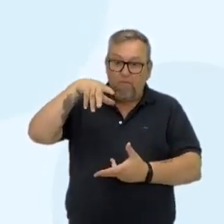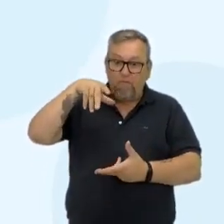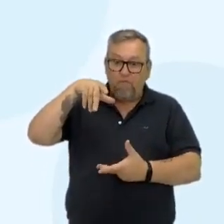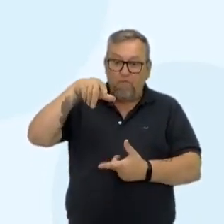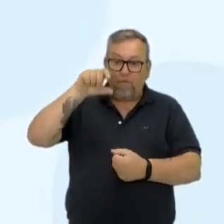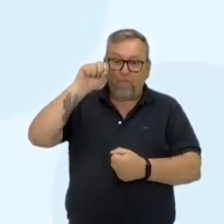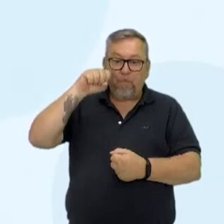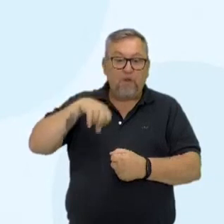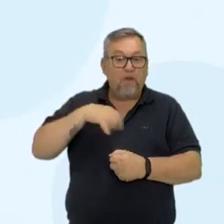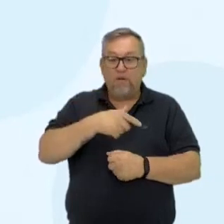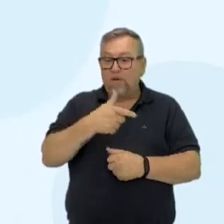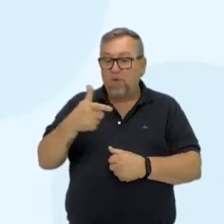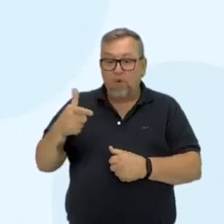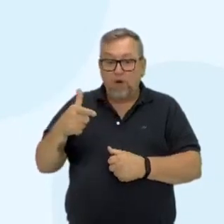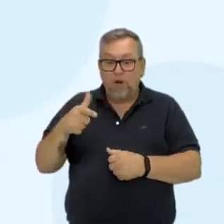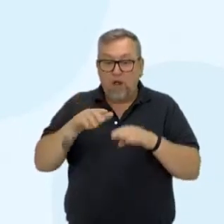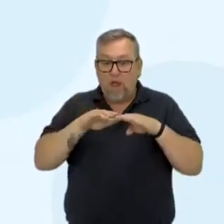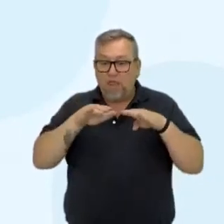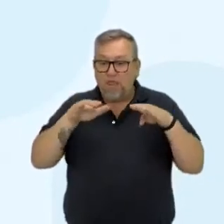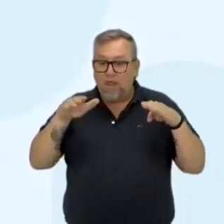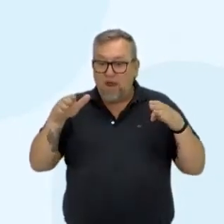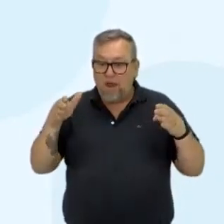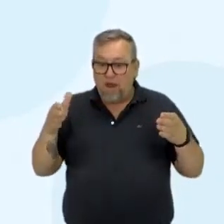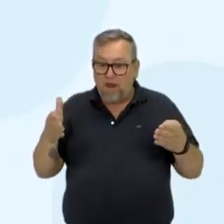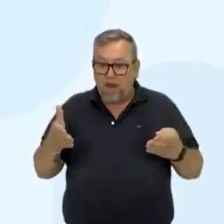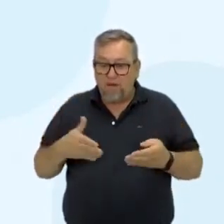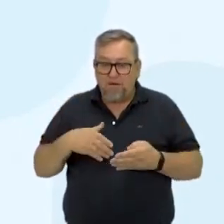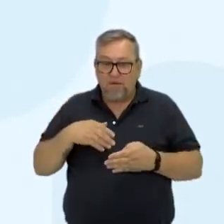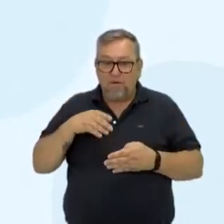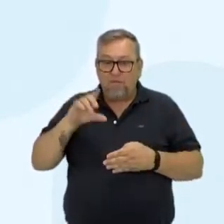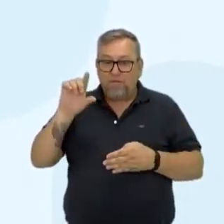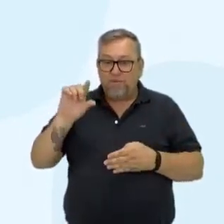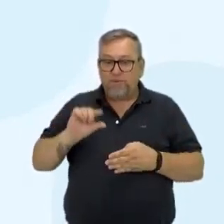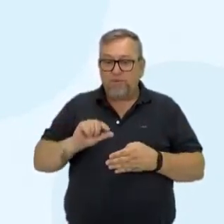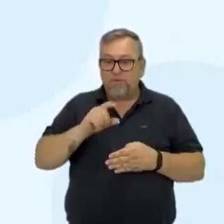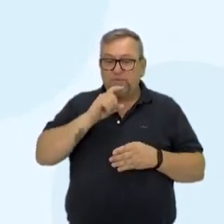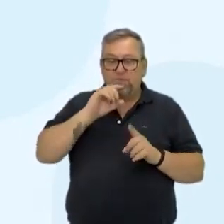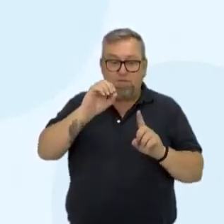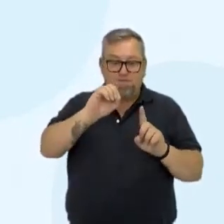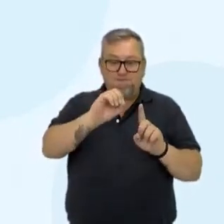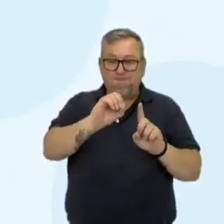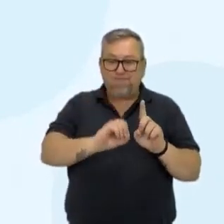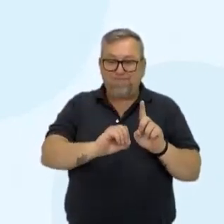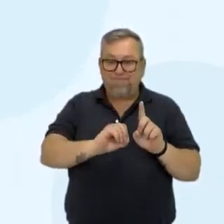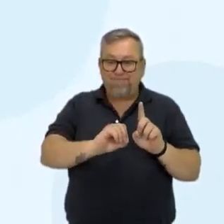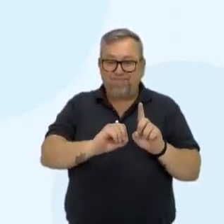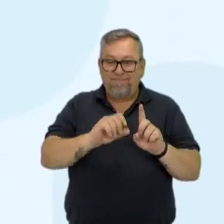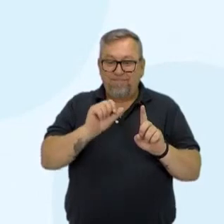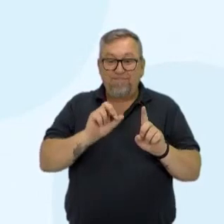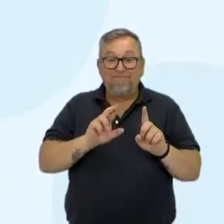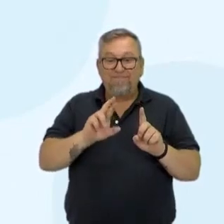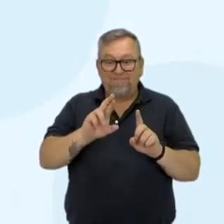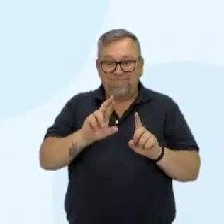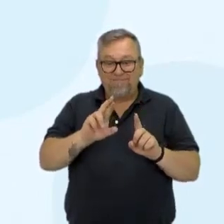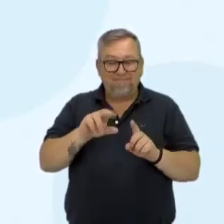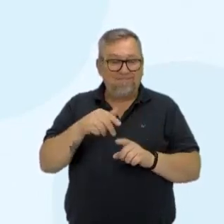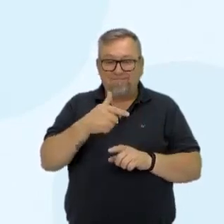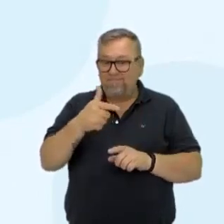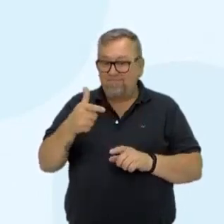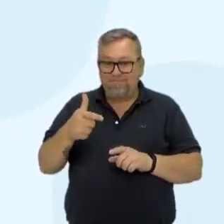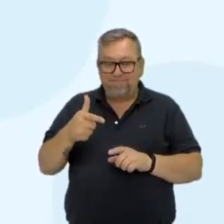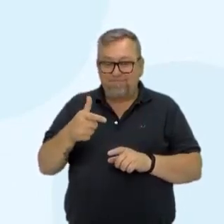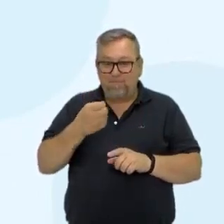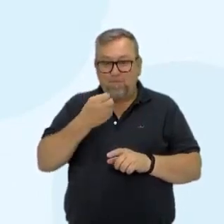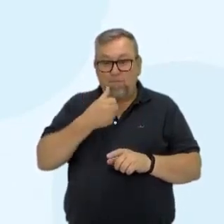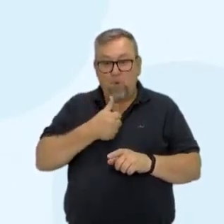ele, a superfície da Terra estaria uma temperatura muito baixa e as condições atmosféricas aqui não seriam